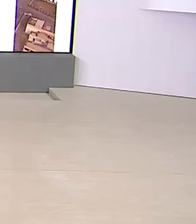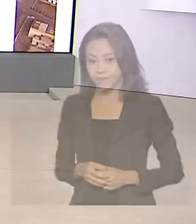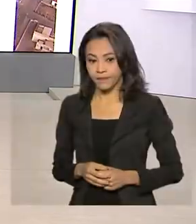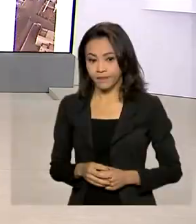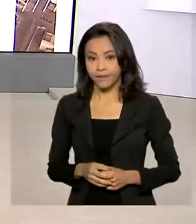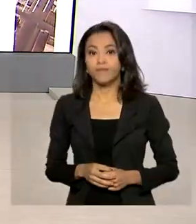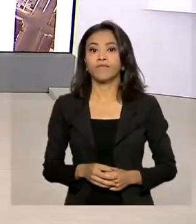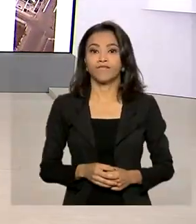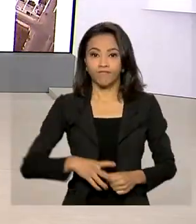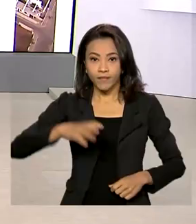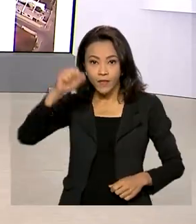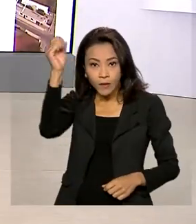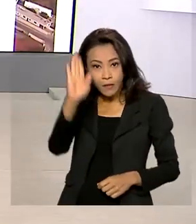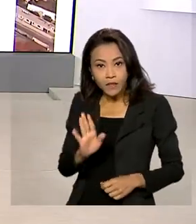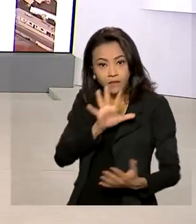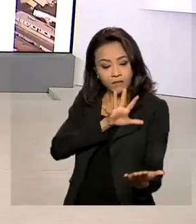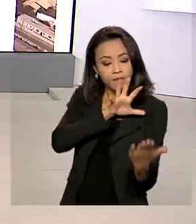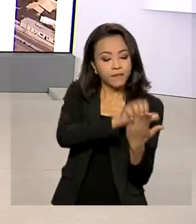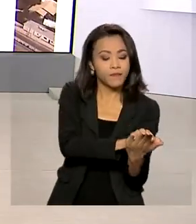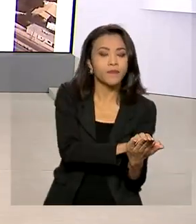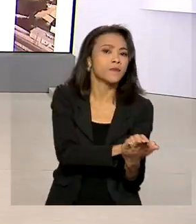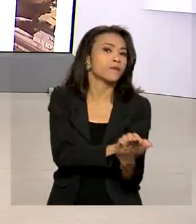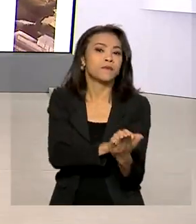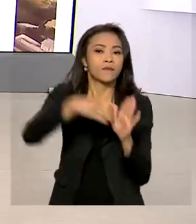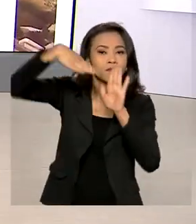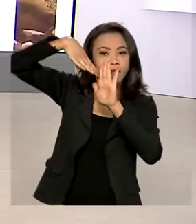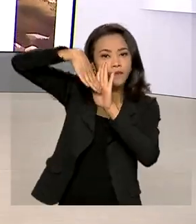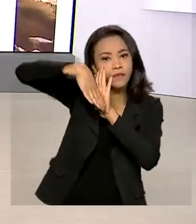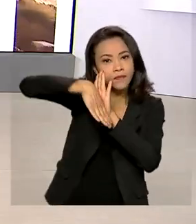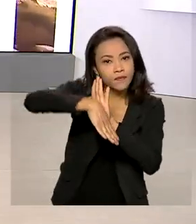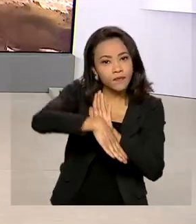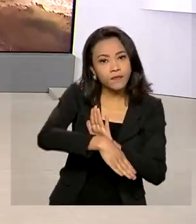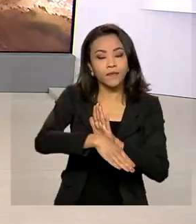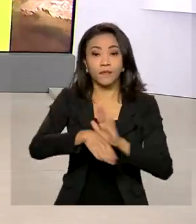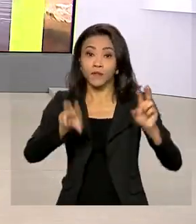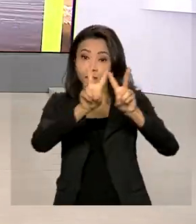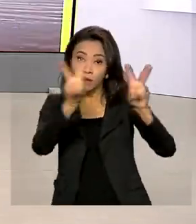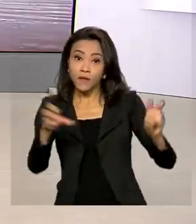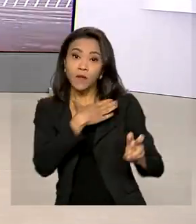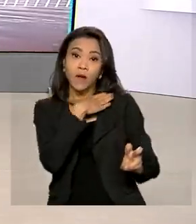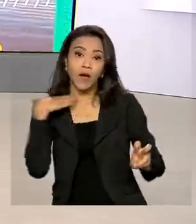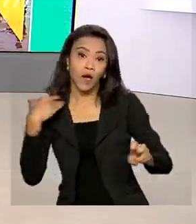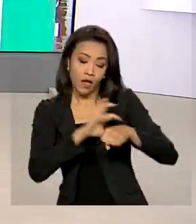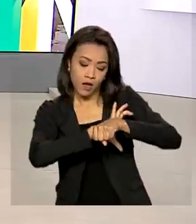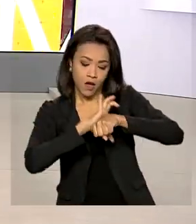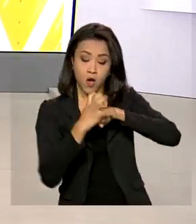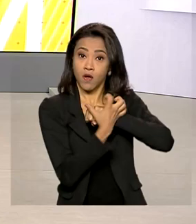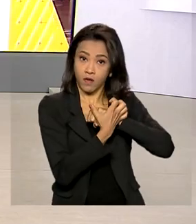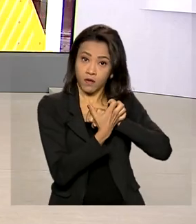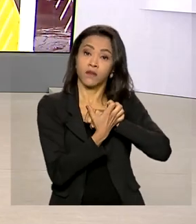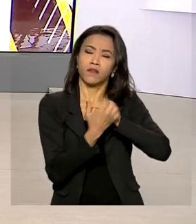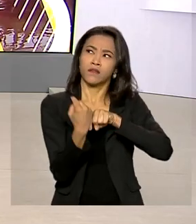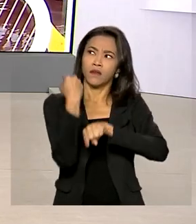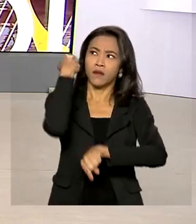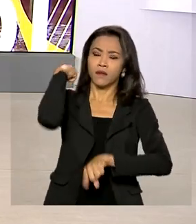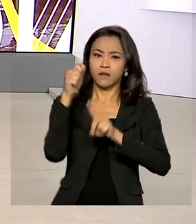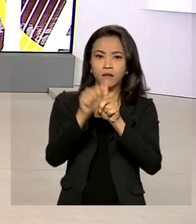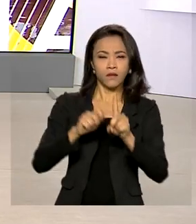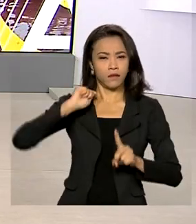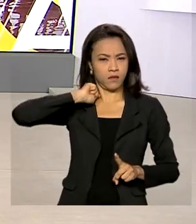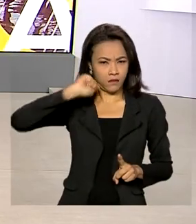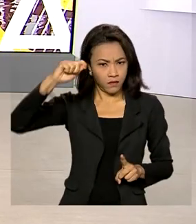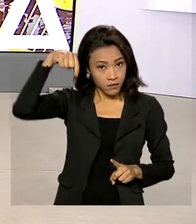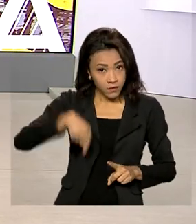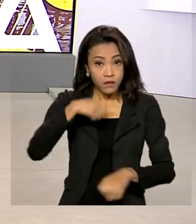E o Brasil registrou a maior queda na média móvel de mortes por Covid-19 desde abril deste